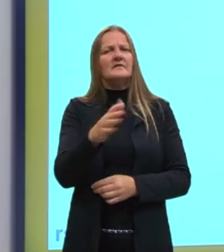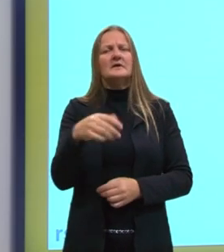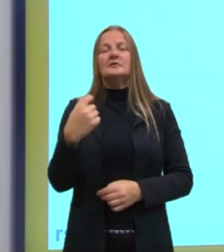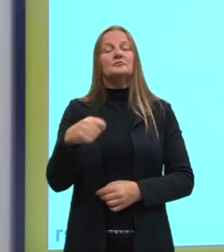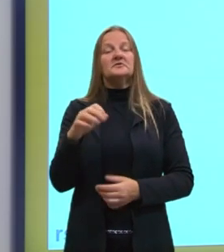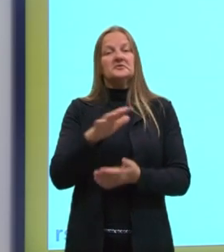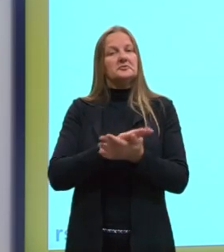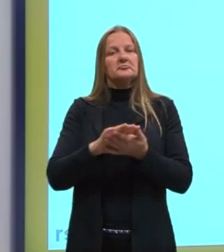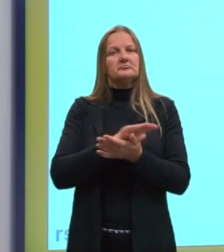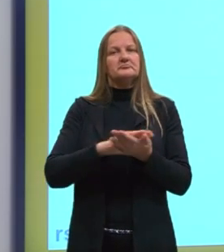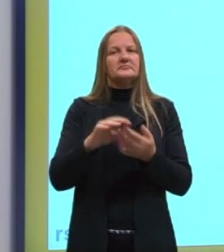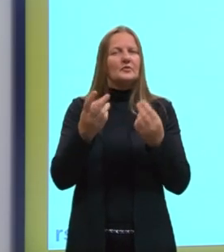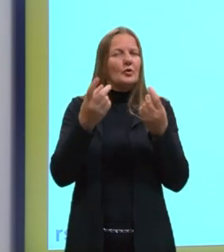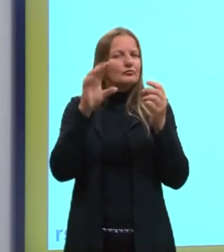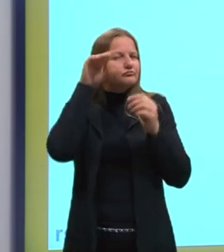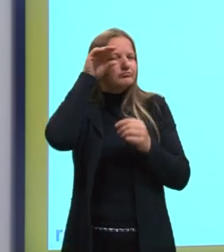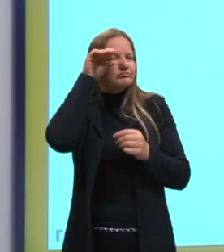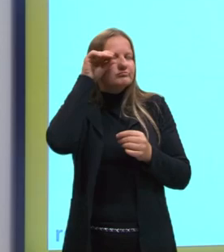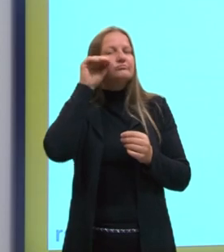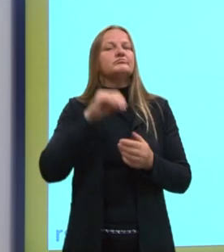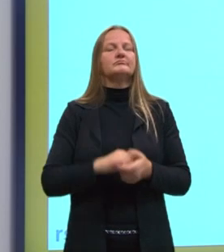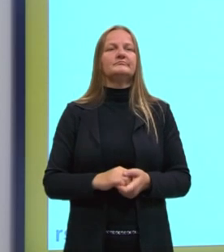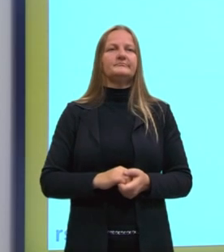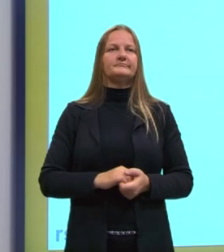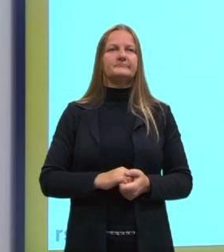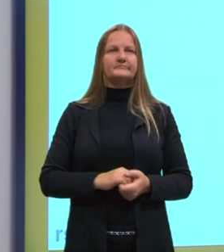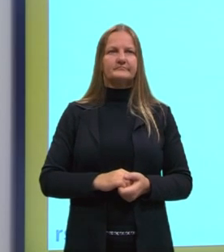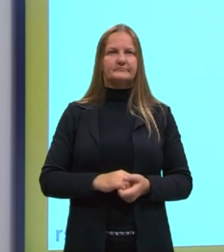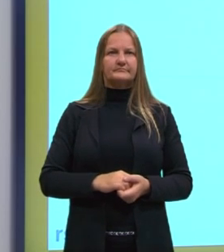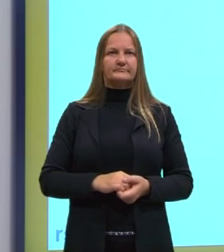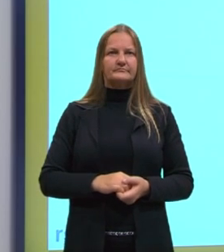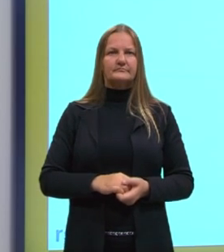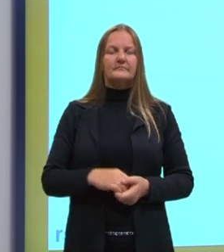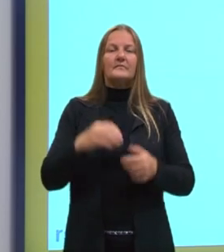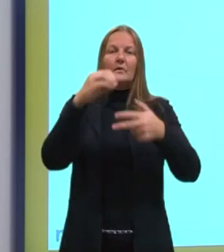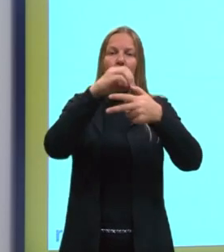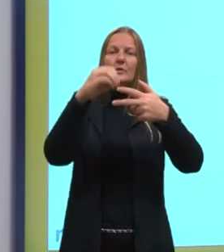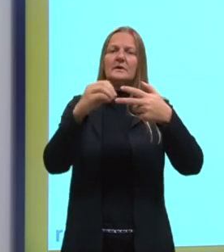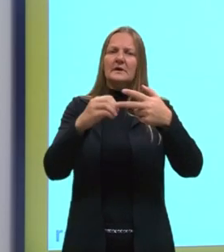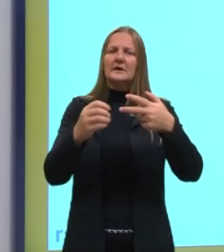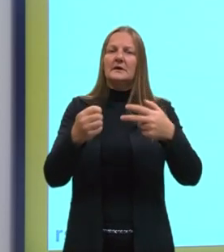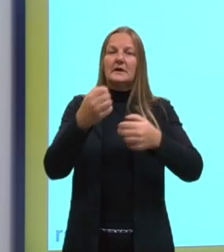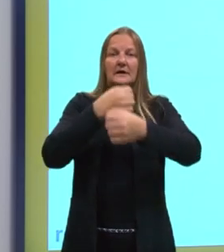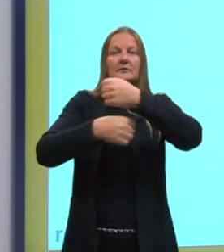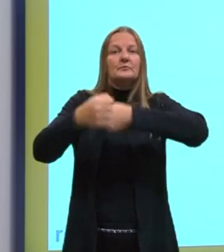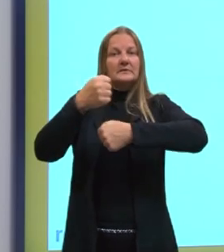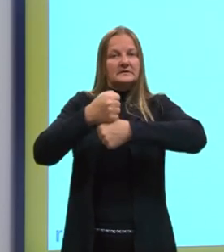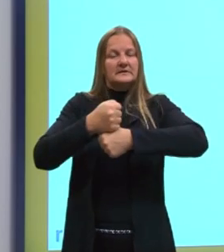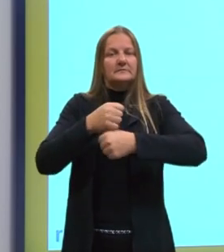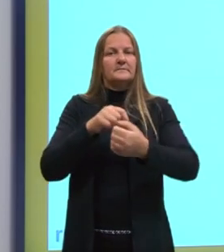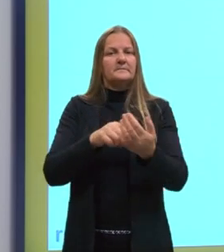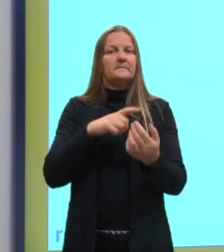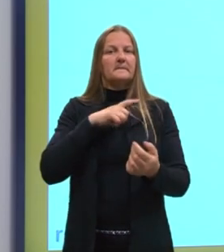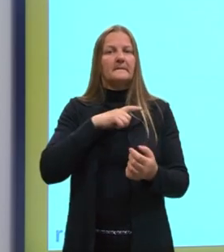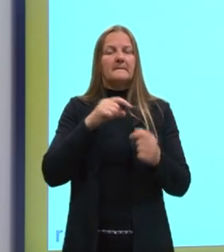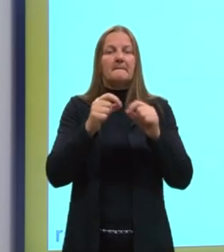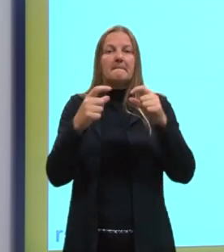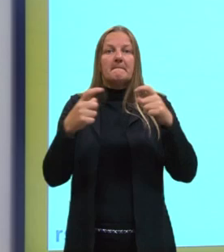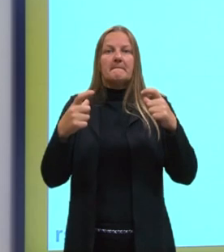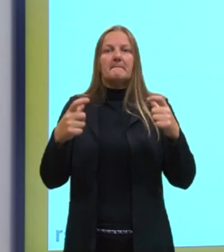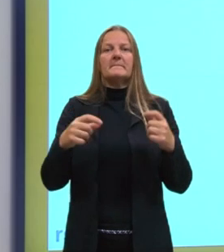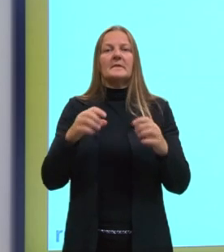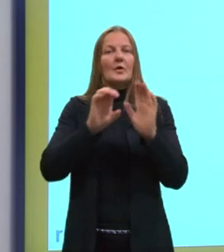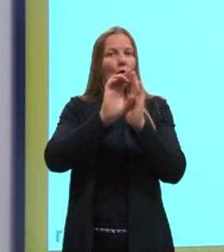precisa saber também da fórmula. Porque muitas vezes o Enem, principalmente ano passado, ele teve um aumento de questões